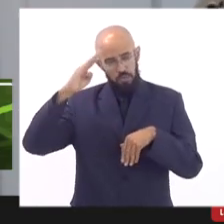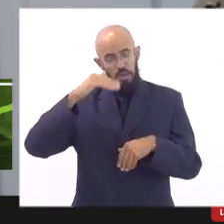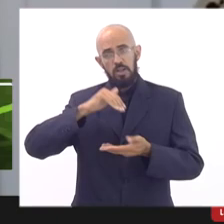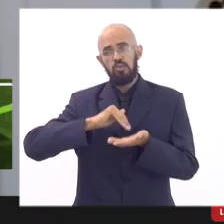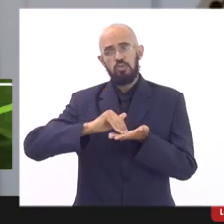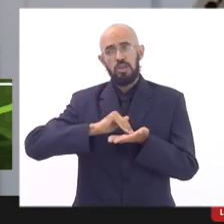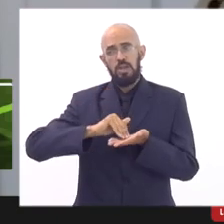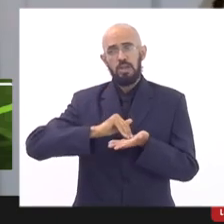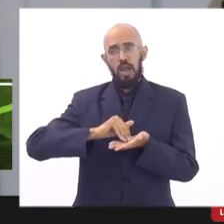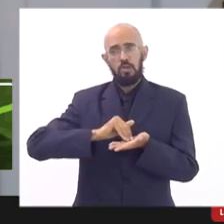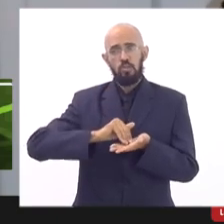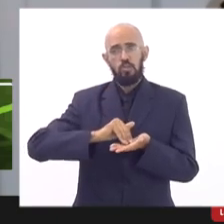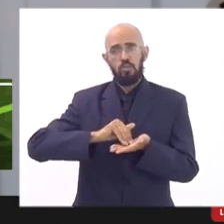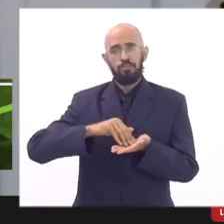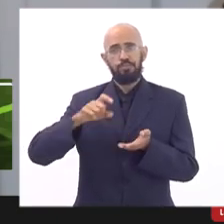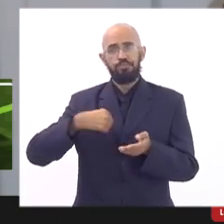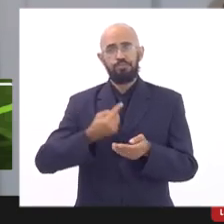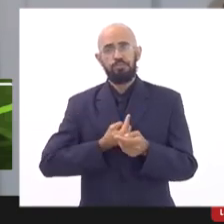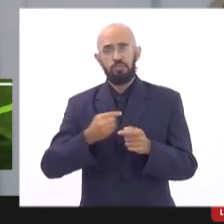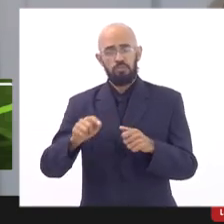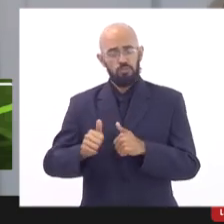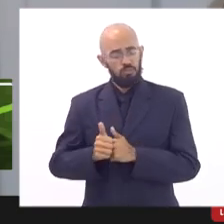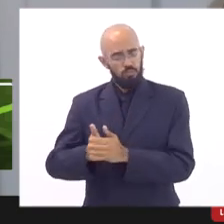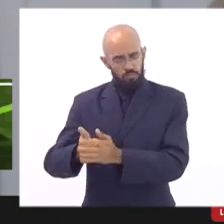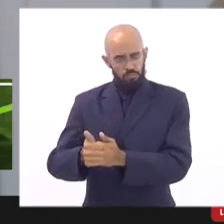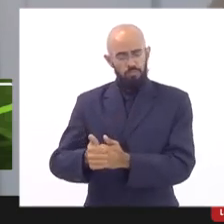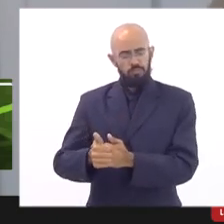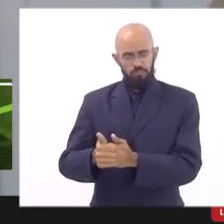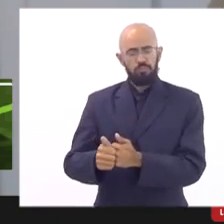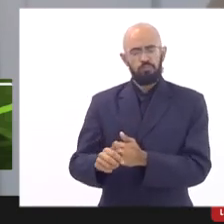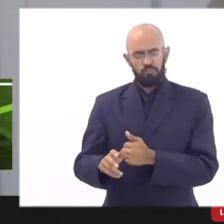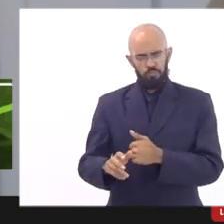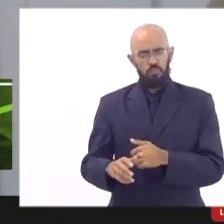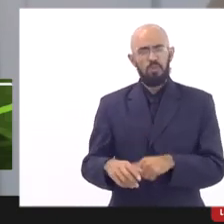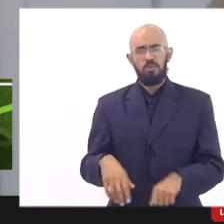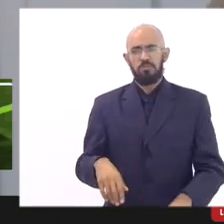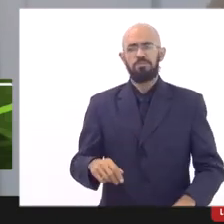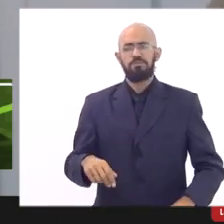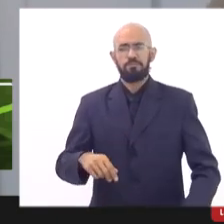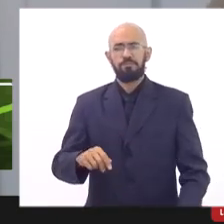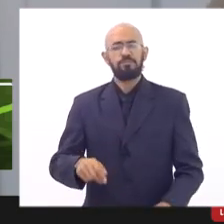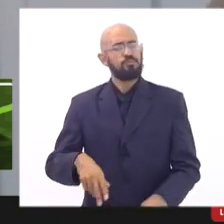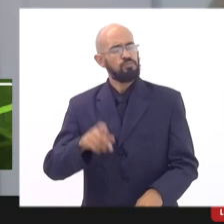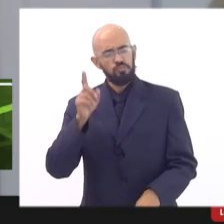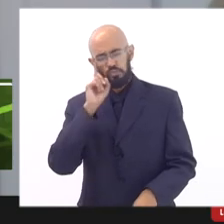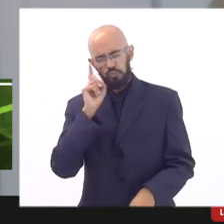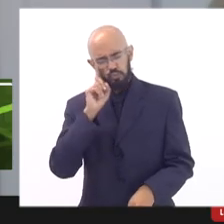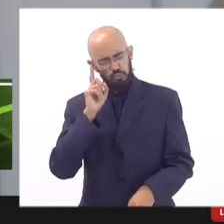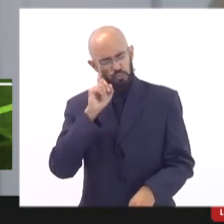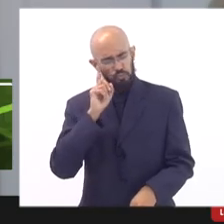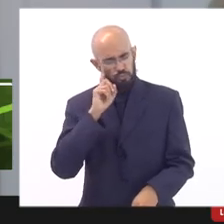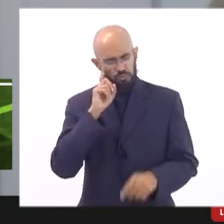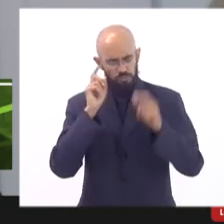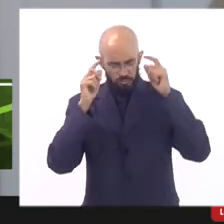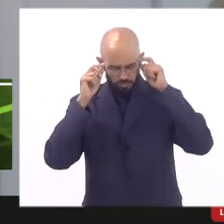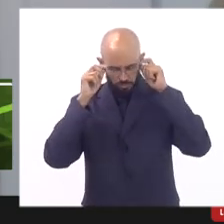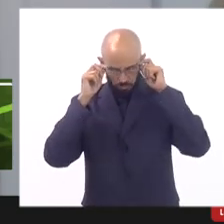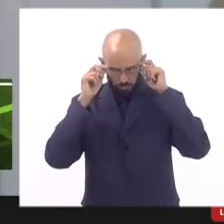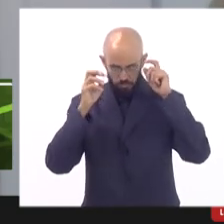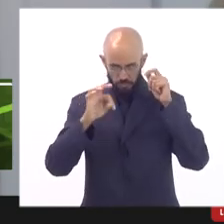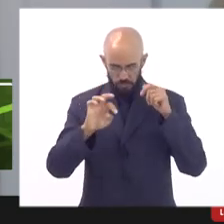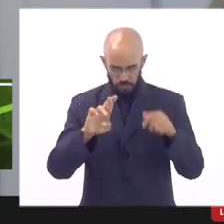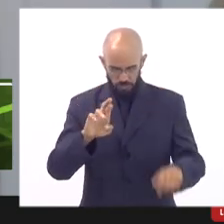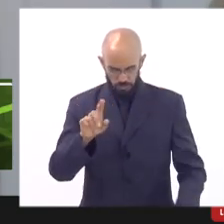então a gente tem acompanhado estamos aqui frequentemente daí a Tereza Tereza teve